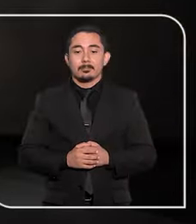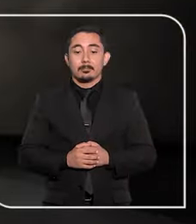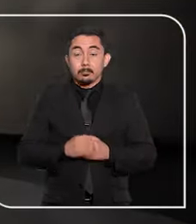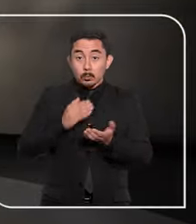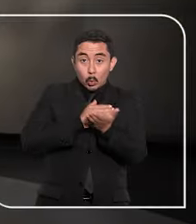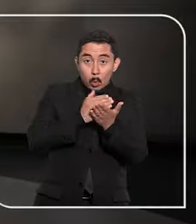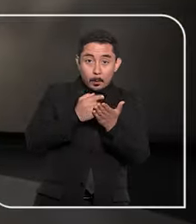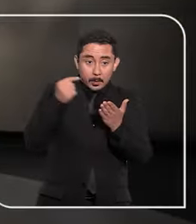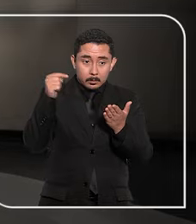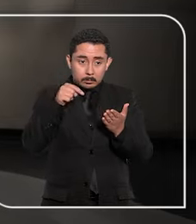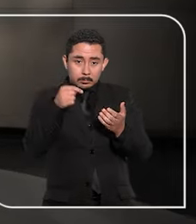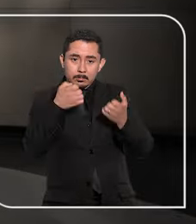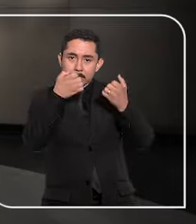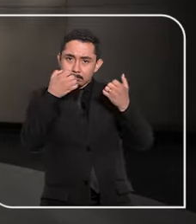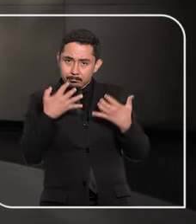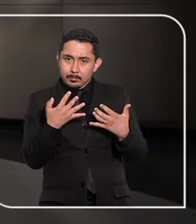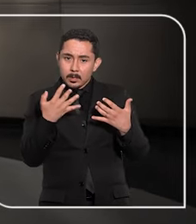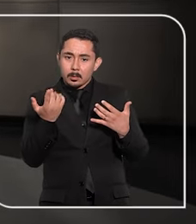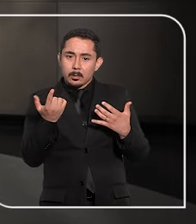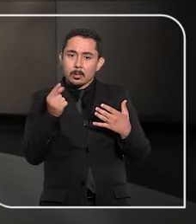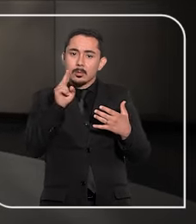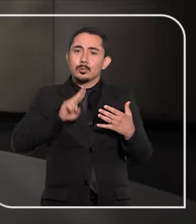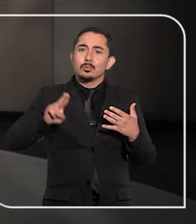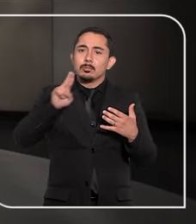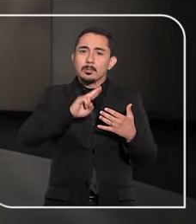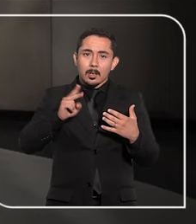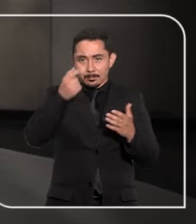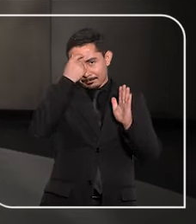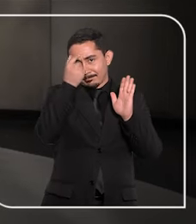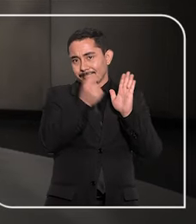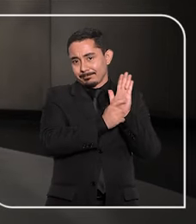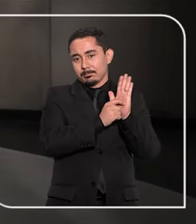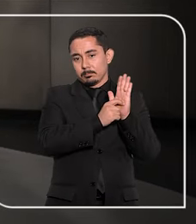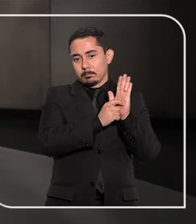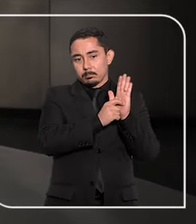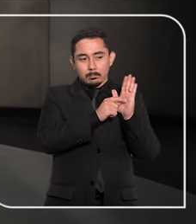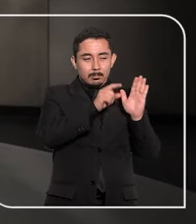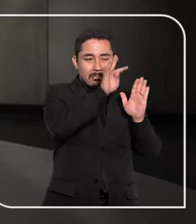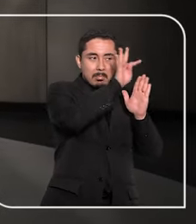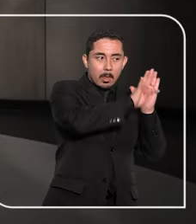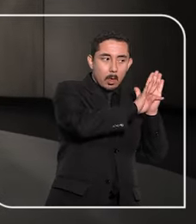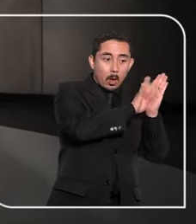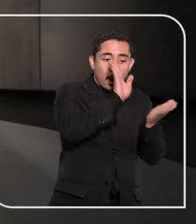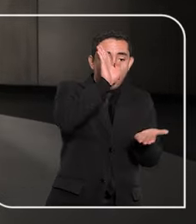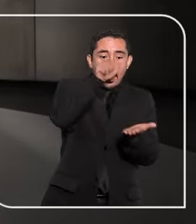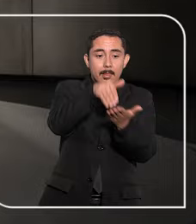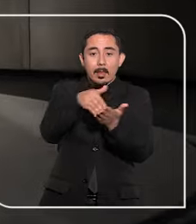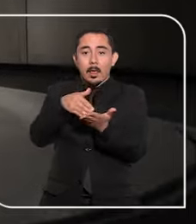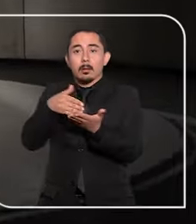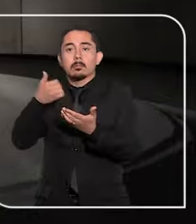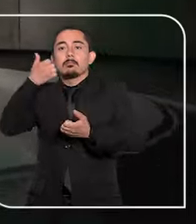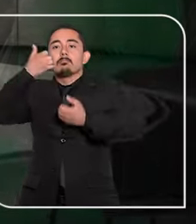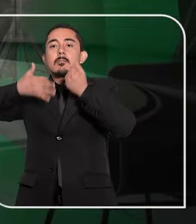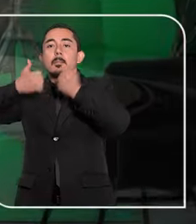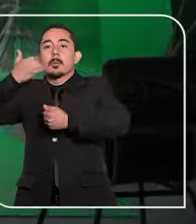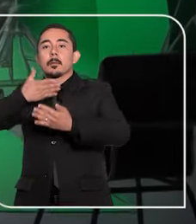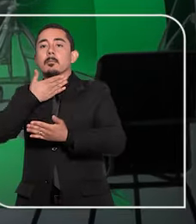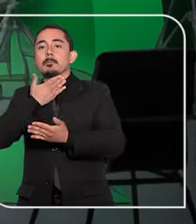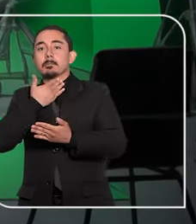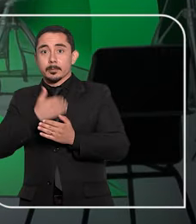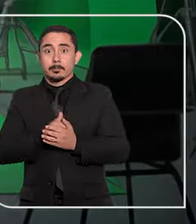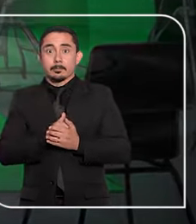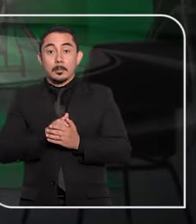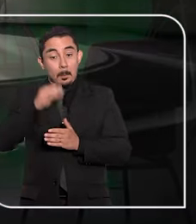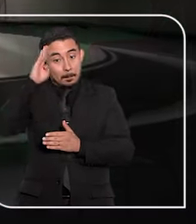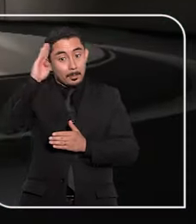O início dessa matéria foi feito utilizando inteligência artificial, desde o texto até a narração. Inclusive,